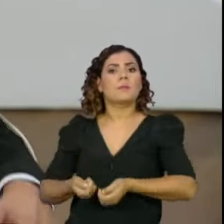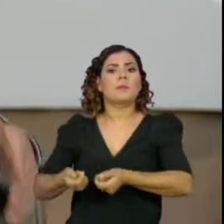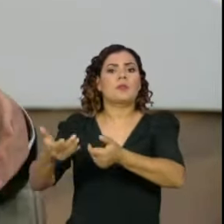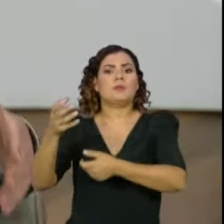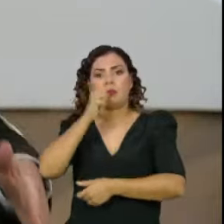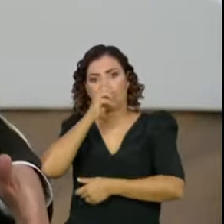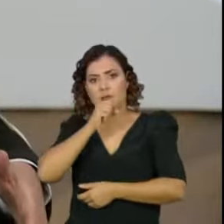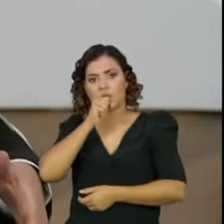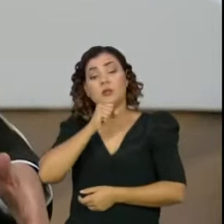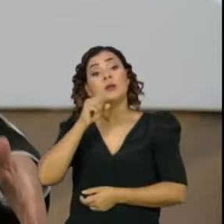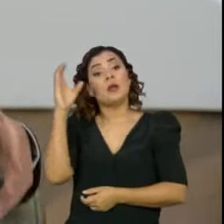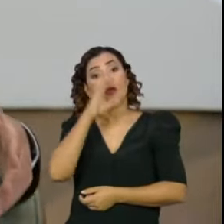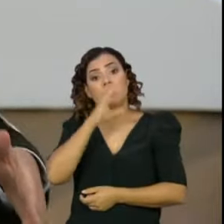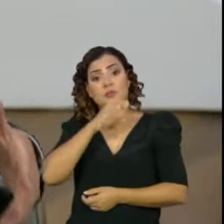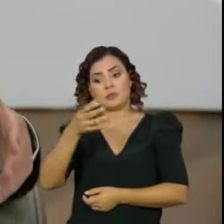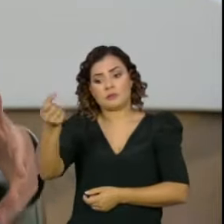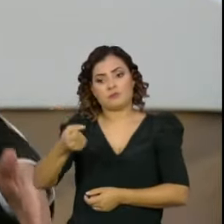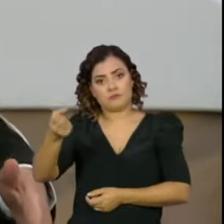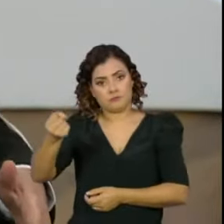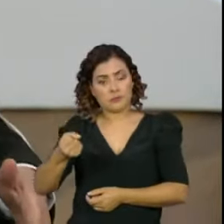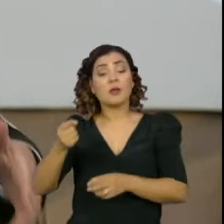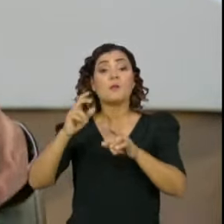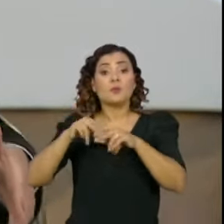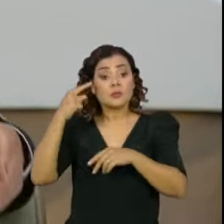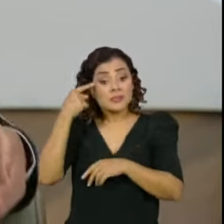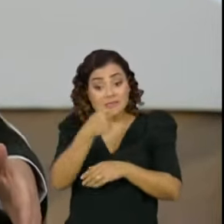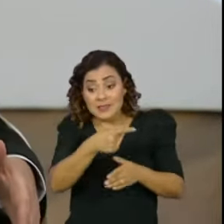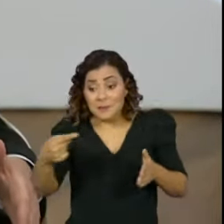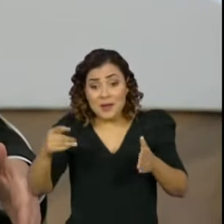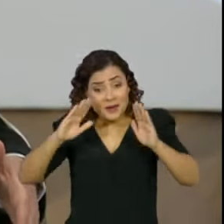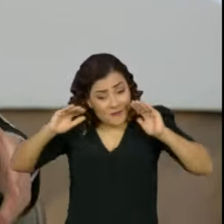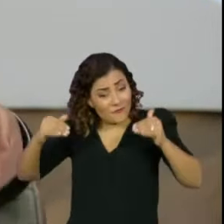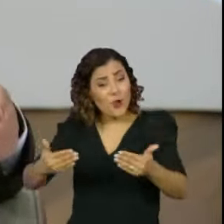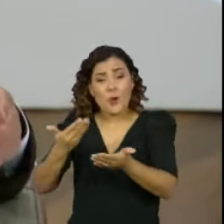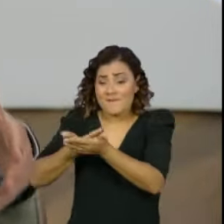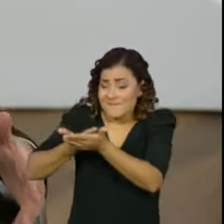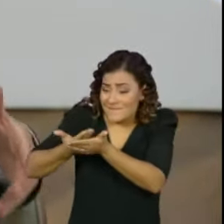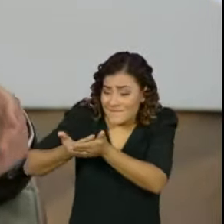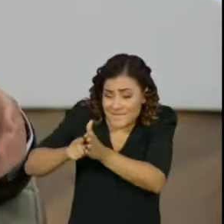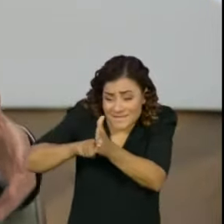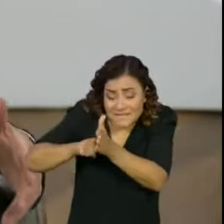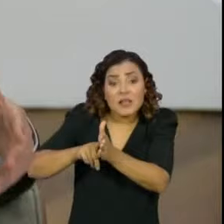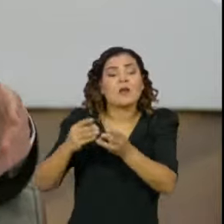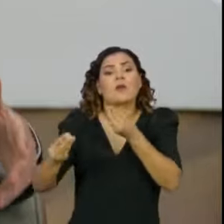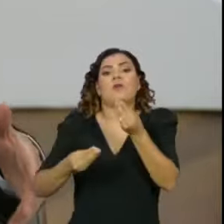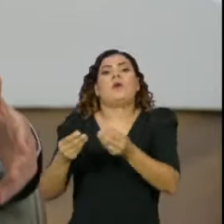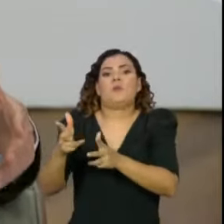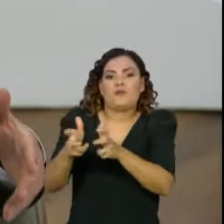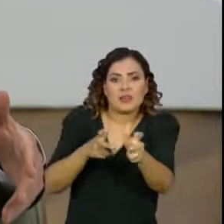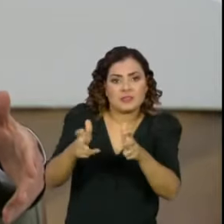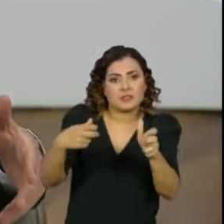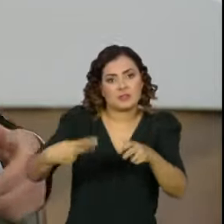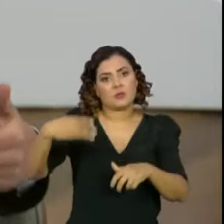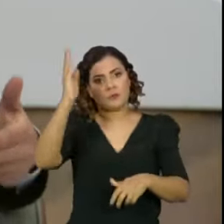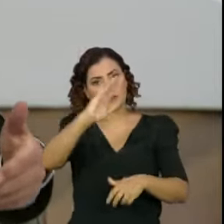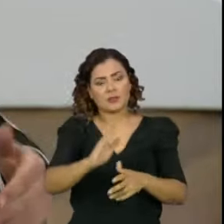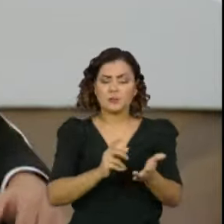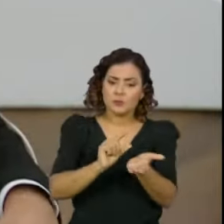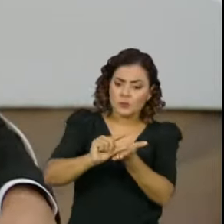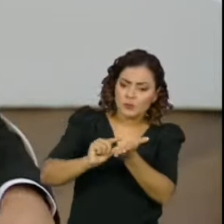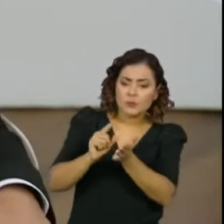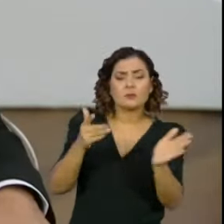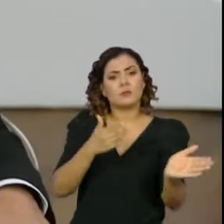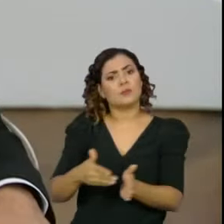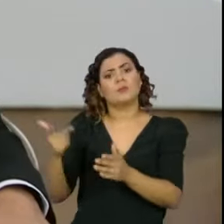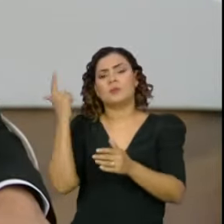emergencial. Esta semana, nós temos que nos dedicar integralmente ao aumento da escala de vacinação no Brasil, possível